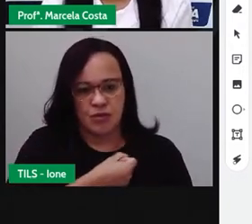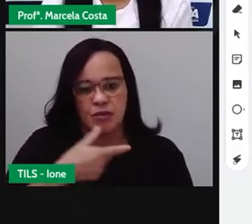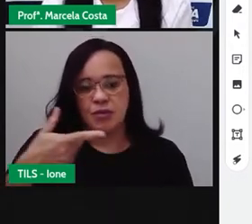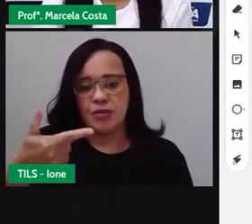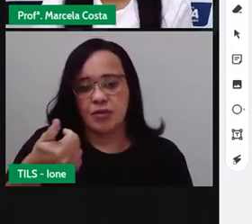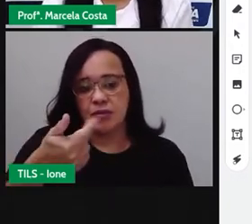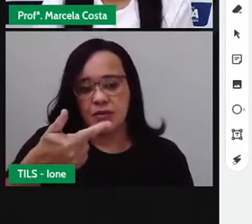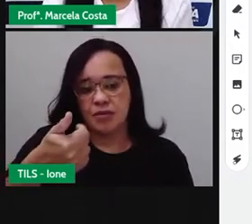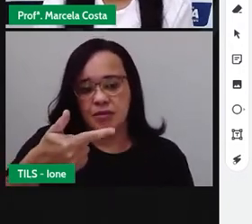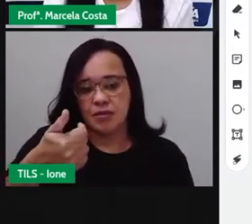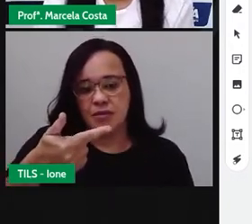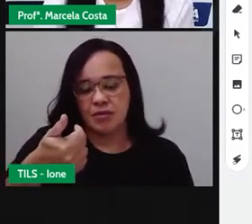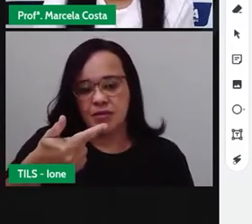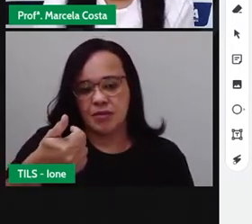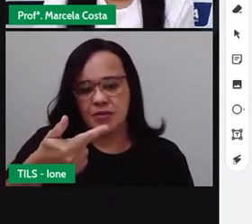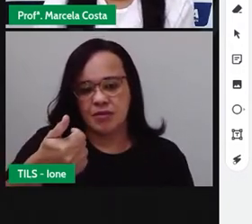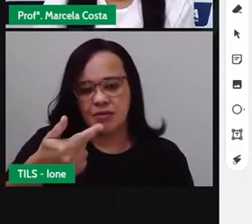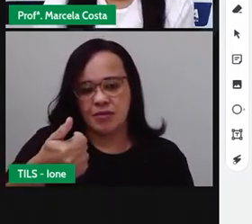12, ó,